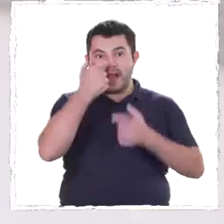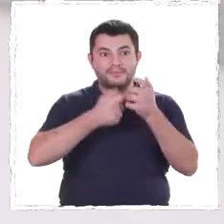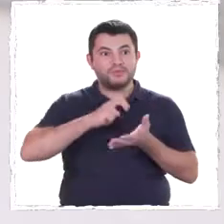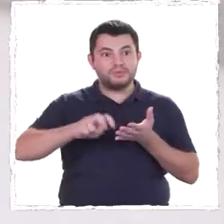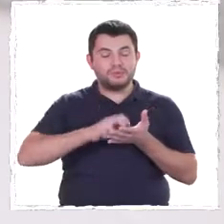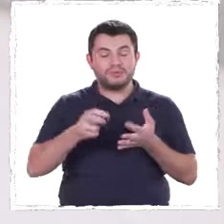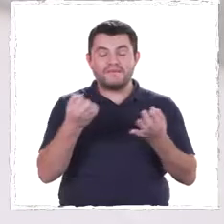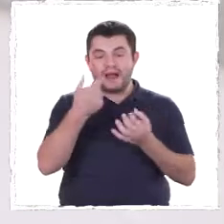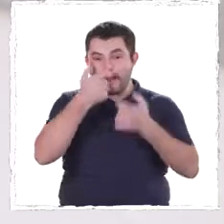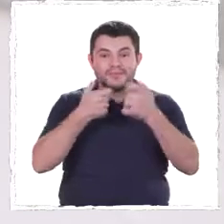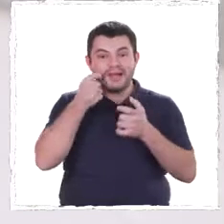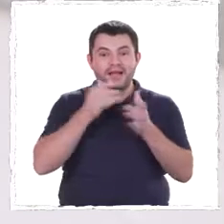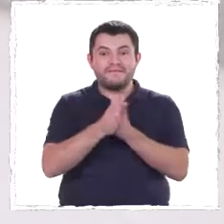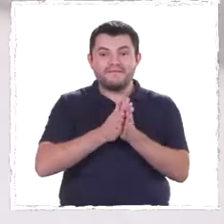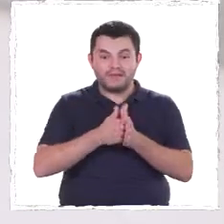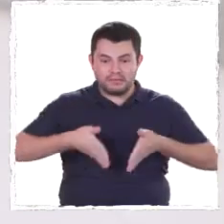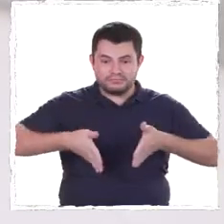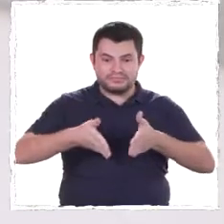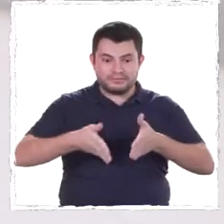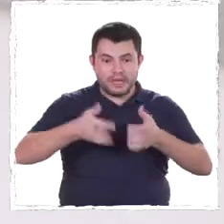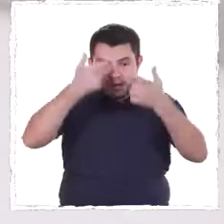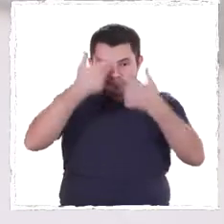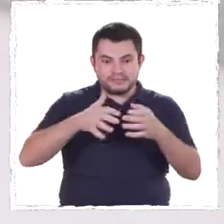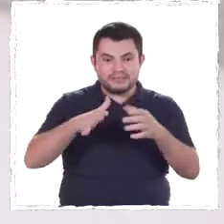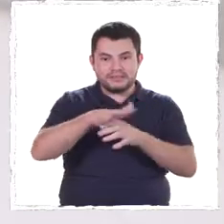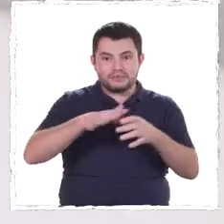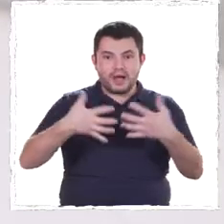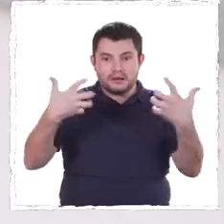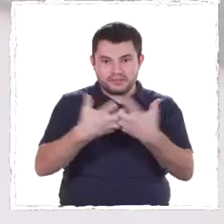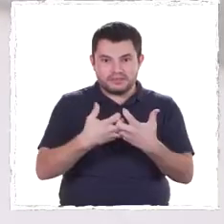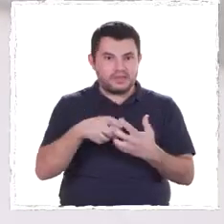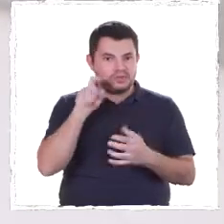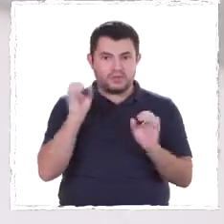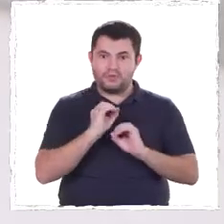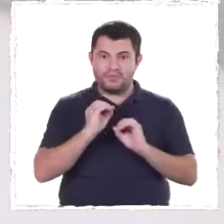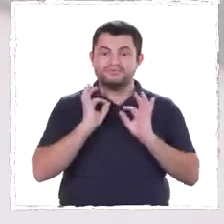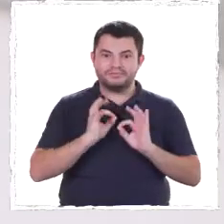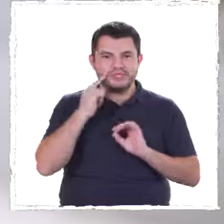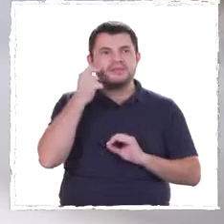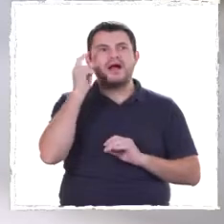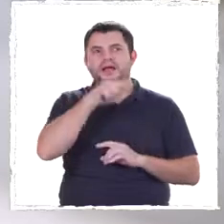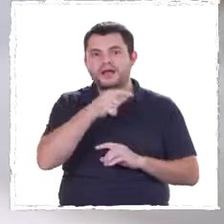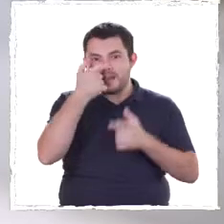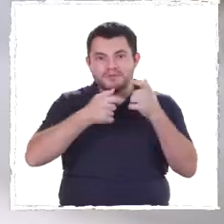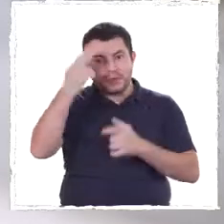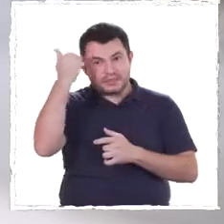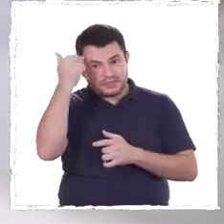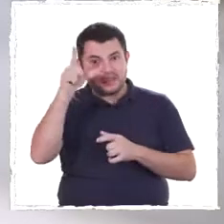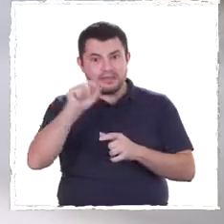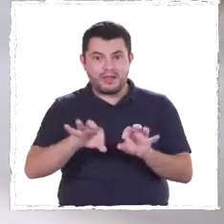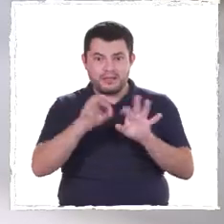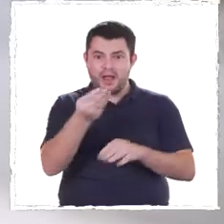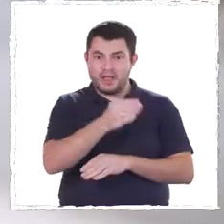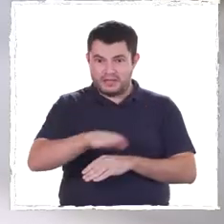Os peões são os utilizadores da via pública que, em situação de acidente, se encontram mais desprotegidos. Em particular, os mais